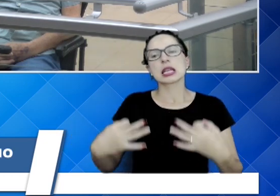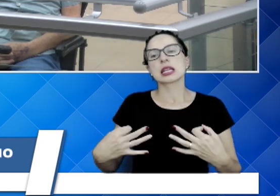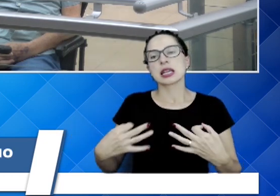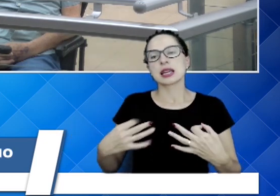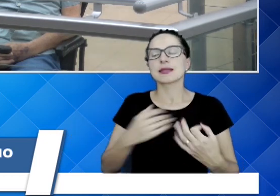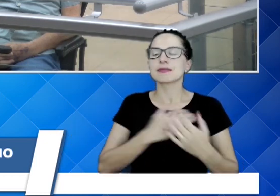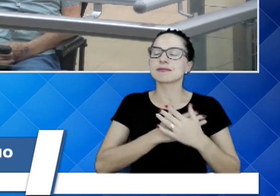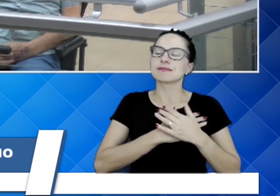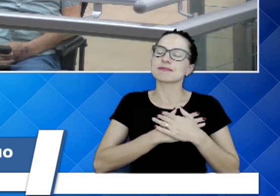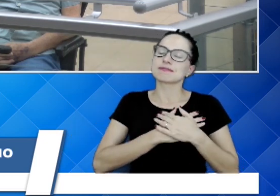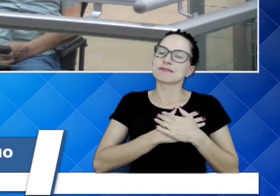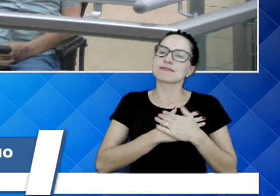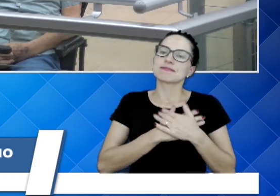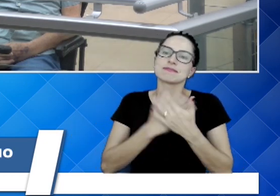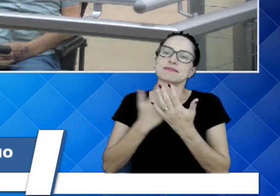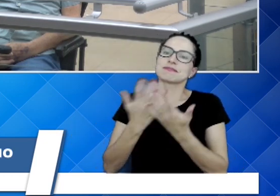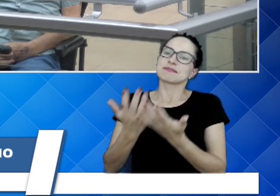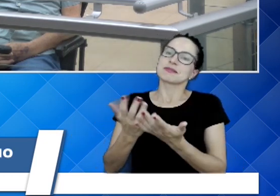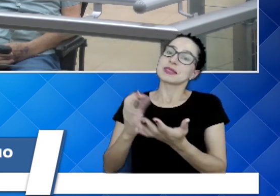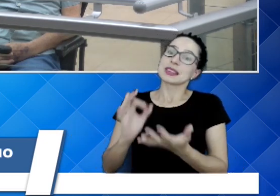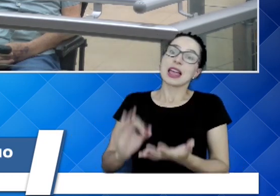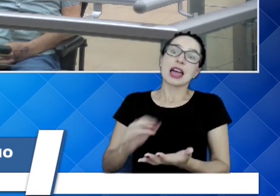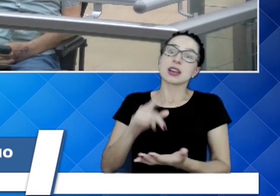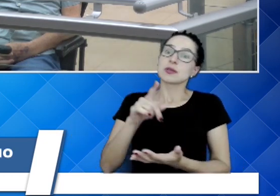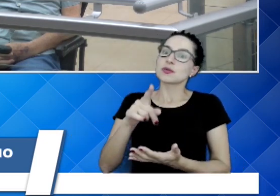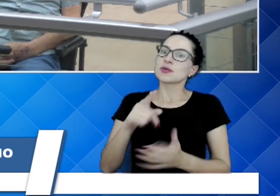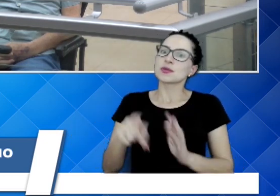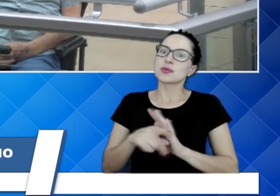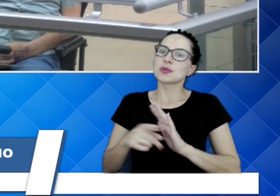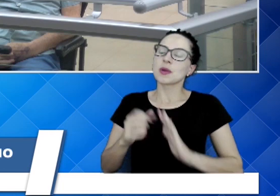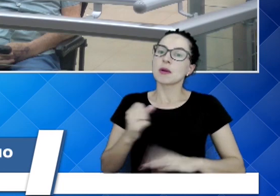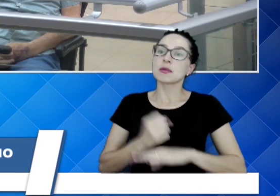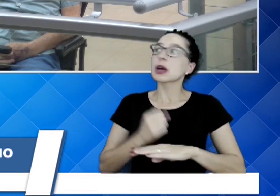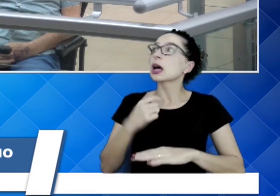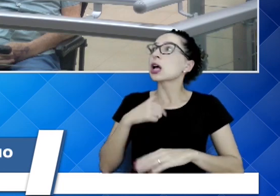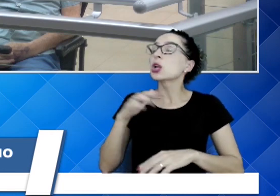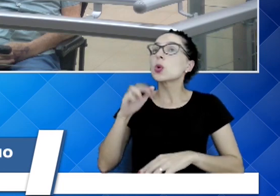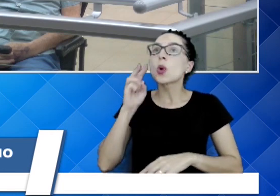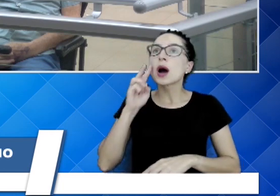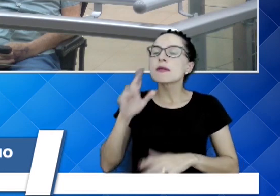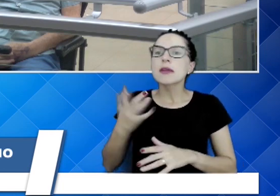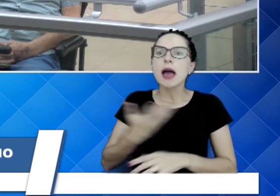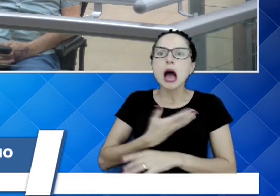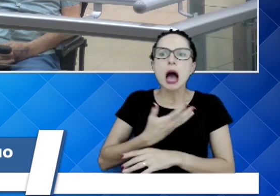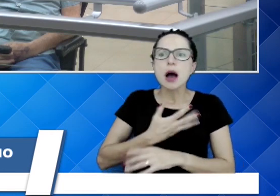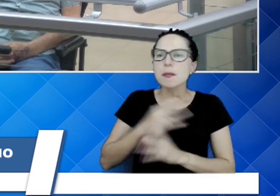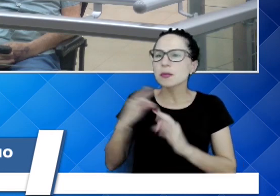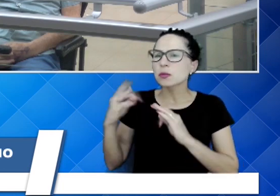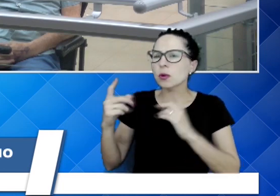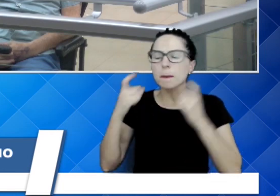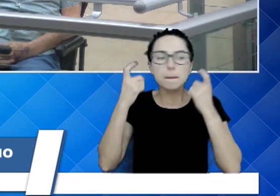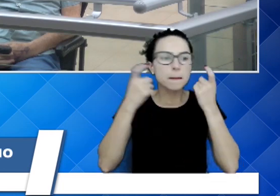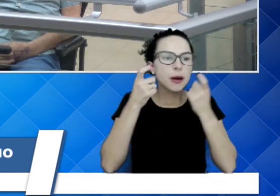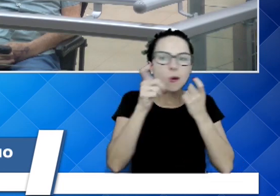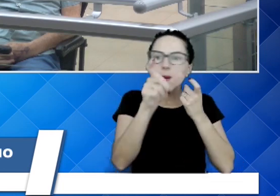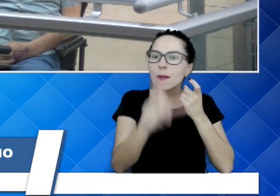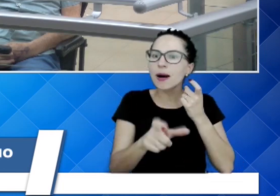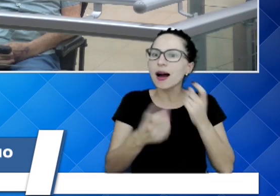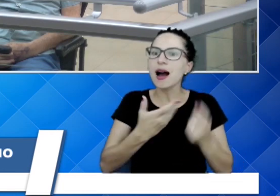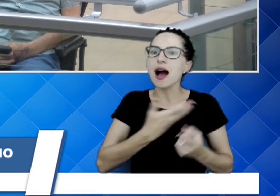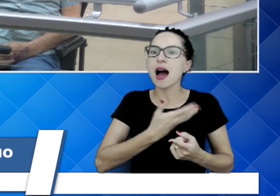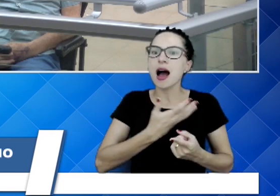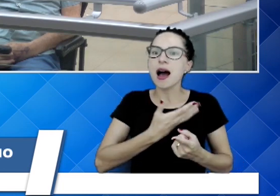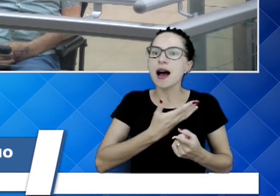certeza já era. Porque eu nunca vi tantos amigos preocupados com vossa senhoria. Tantos amigos mandando,